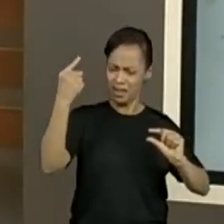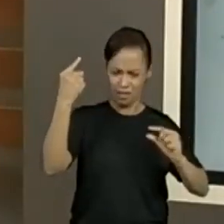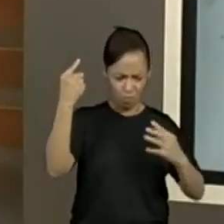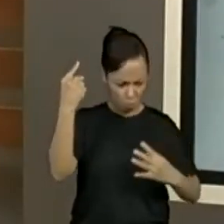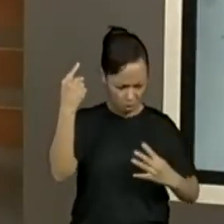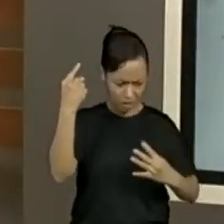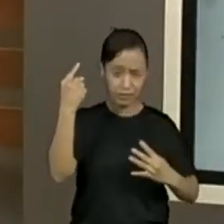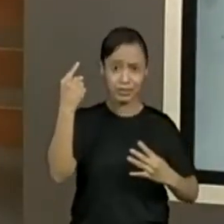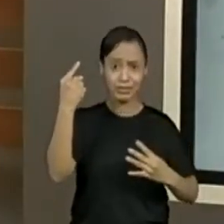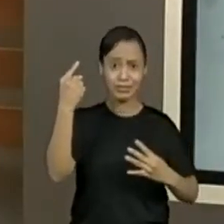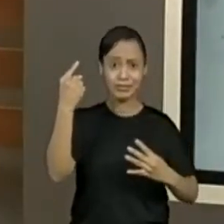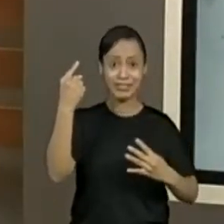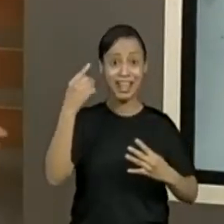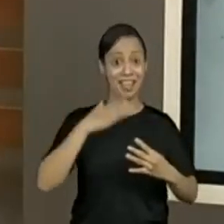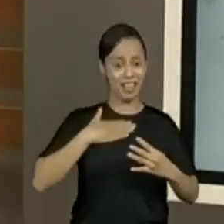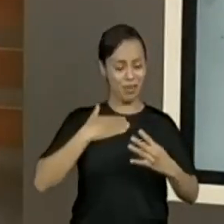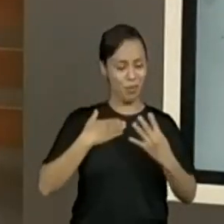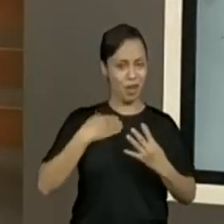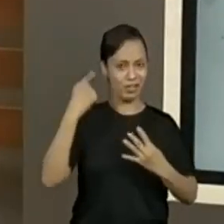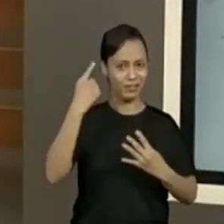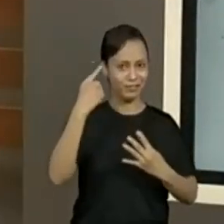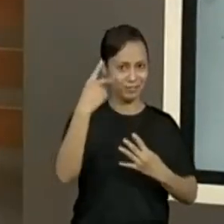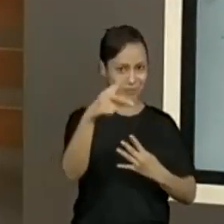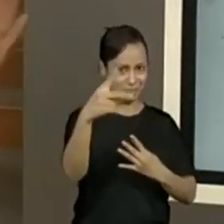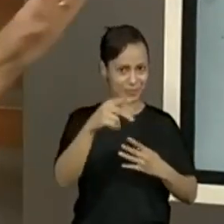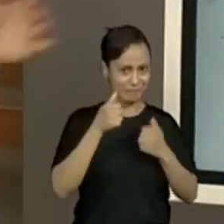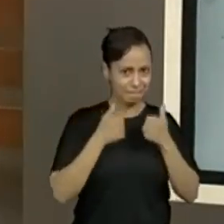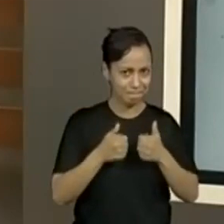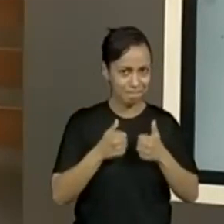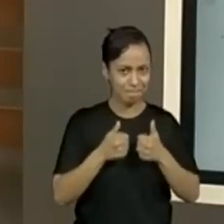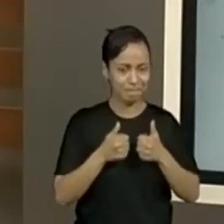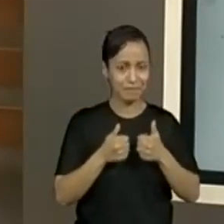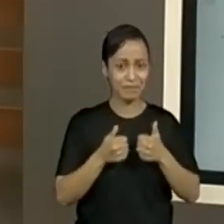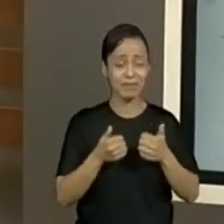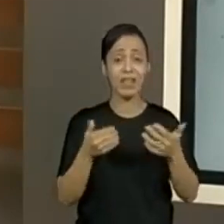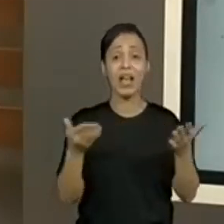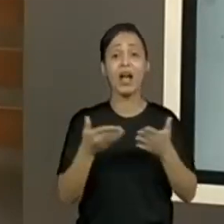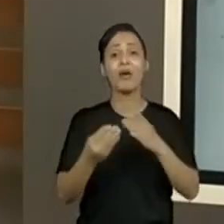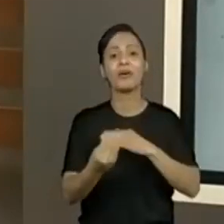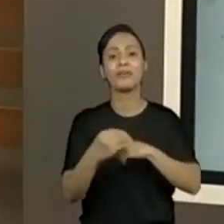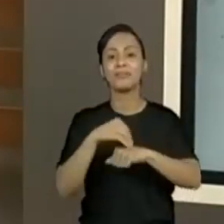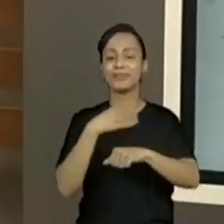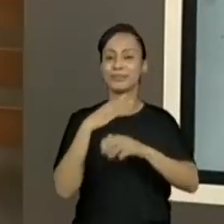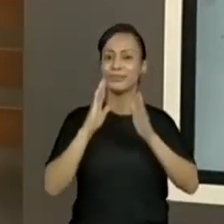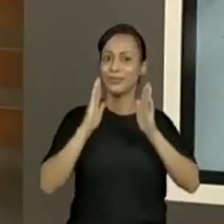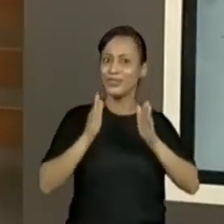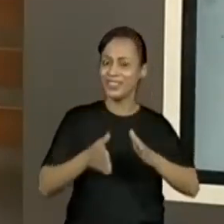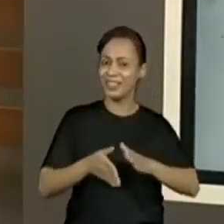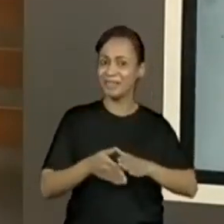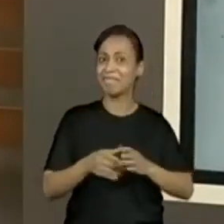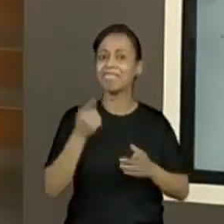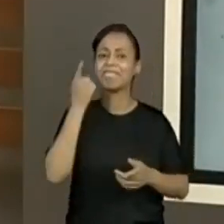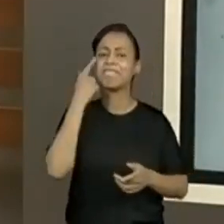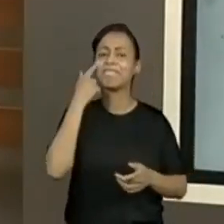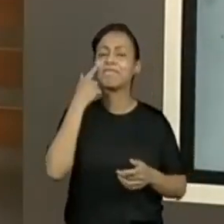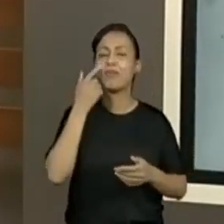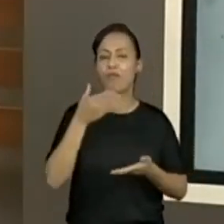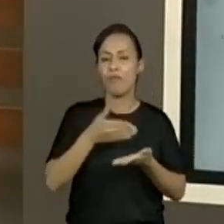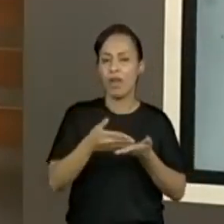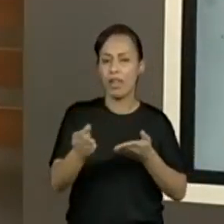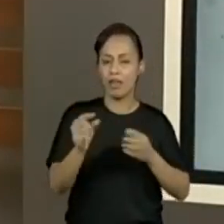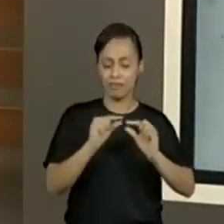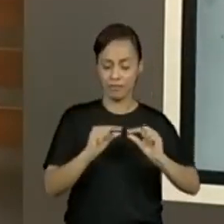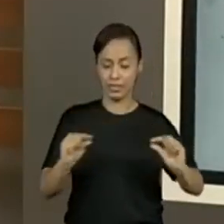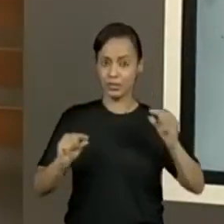pode um pouco mais. Eu acredito. Se eu acredito, é porque vai. Vocês acabaram de me dar prova. Vamos lá? Agora eu preciso um